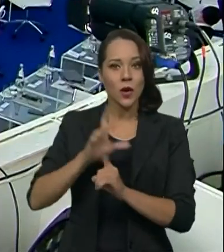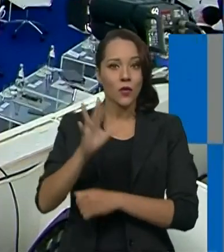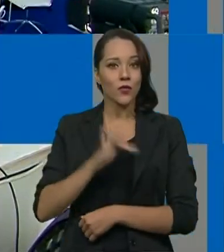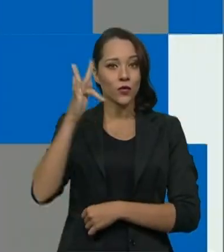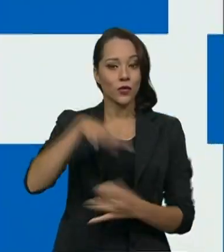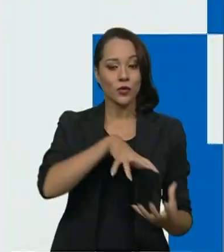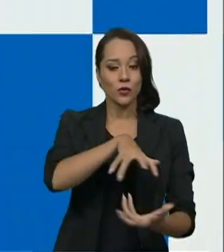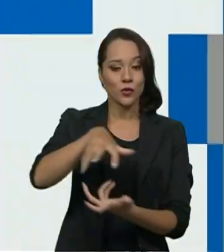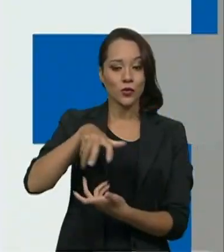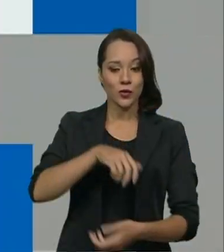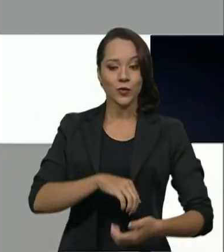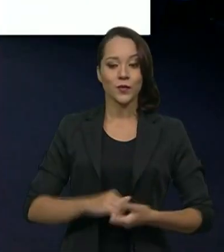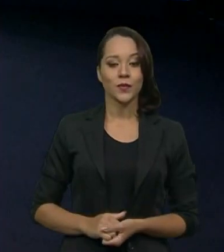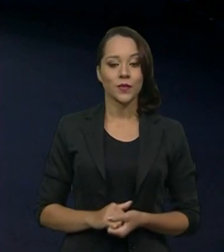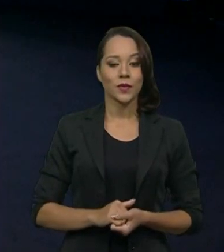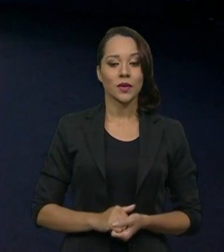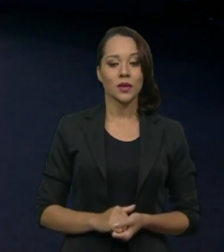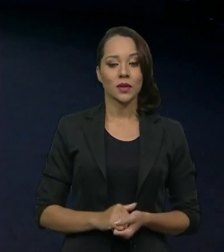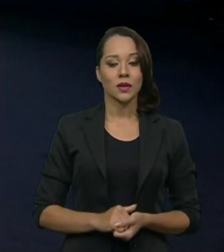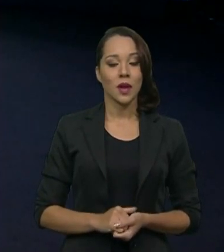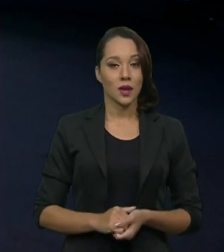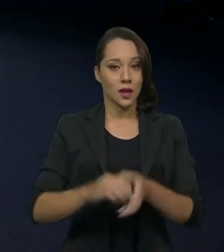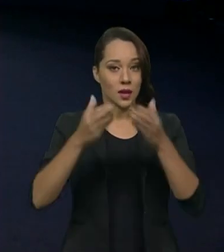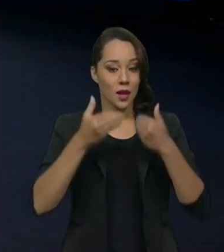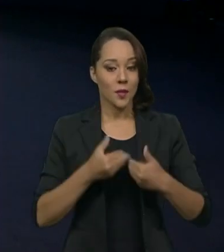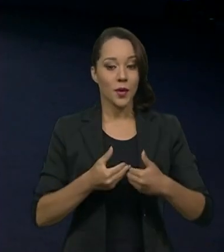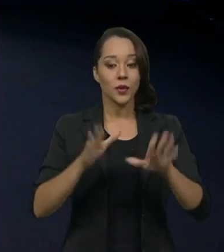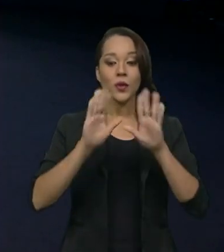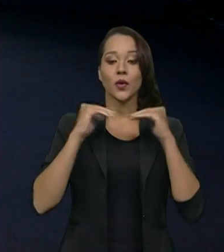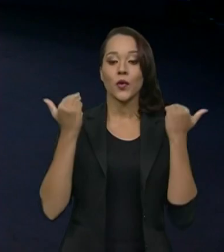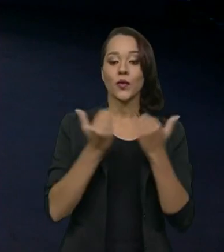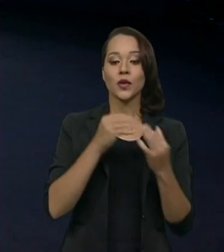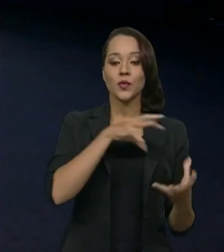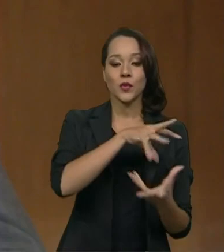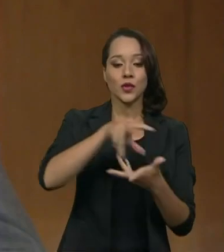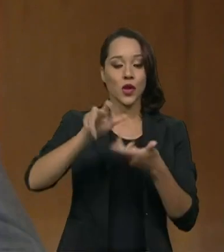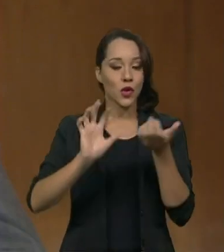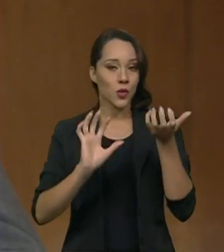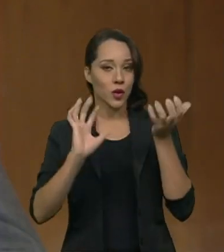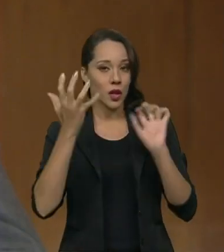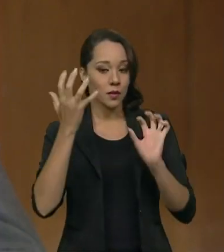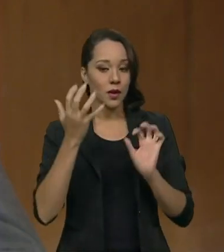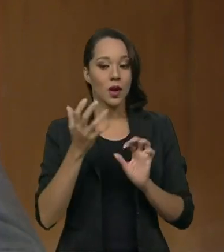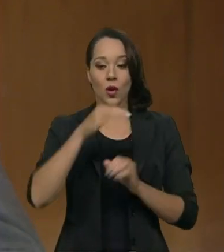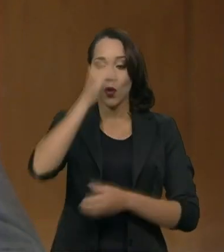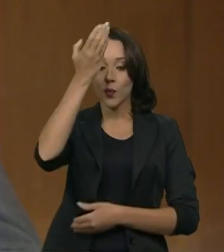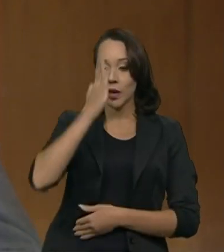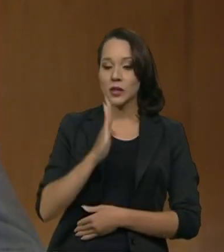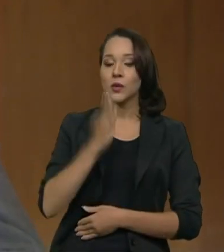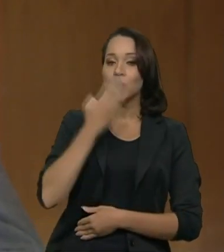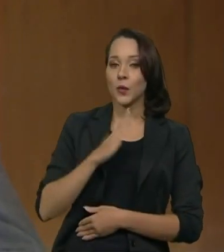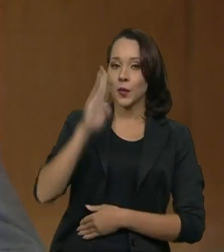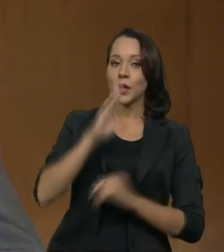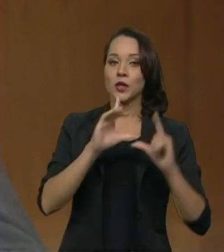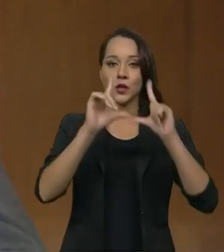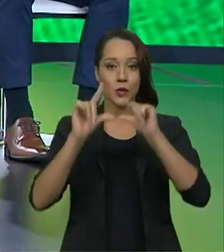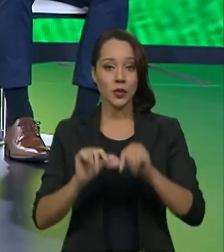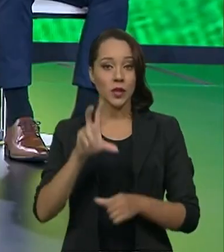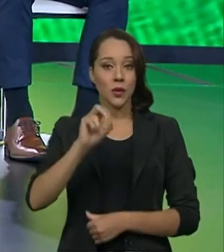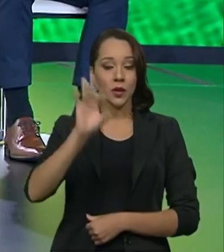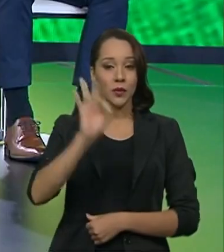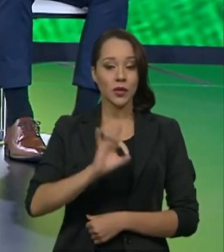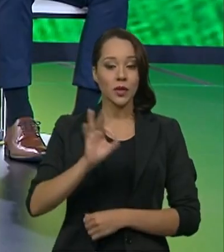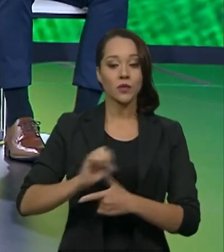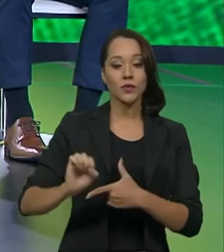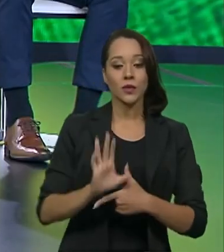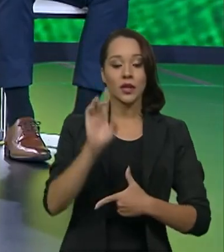futuro do mundo. Na abertura da Conferência Mundial do Clima, o Brasil se compromete a reduzir pela metade